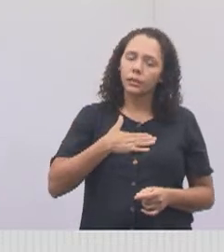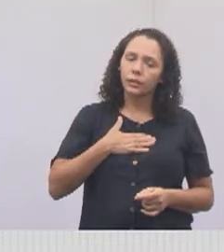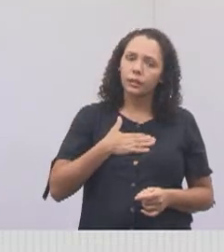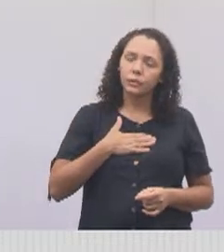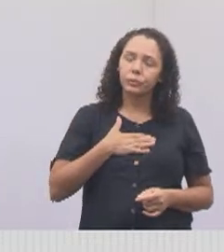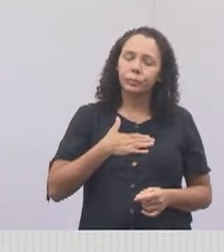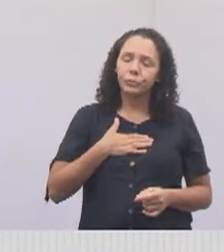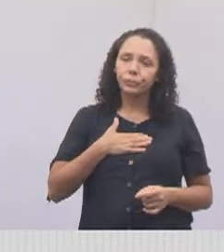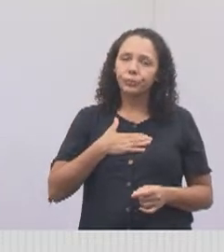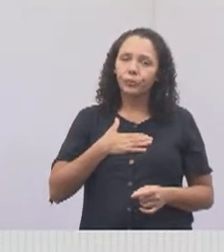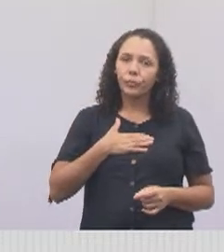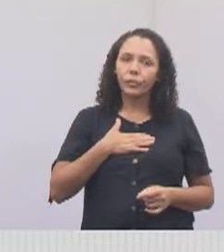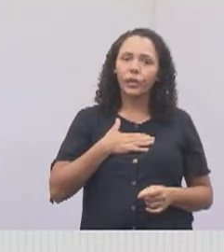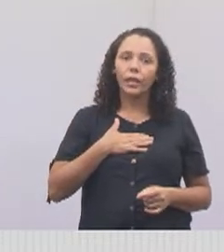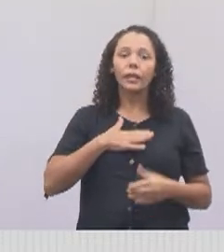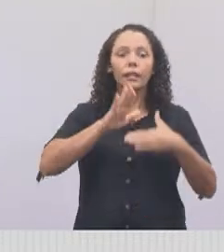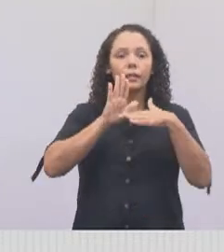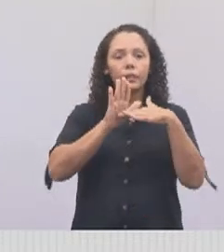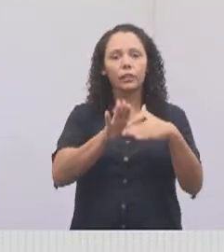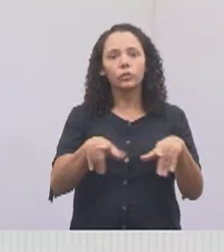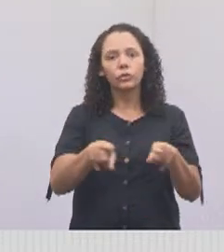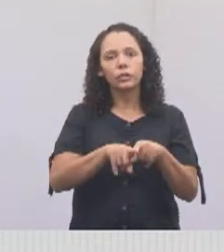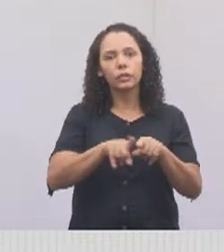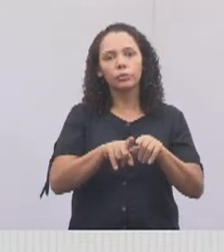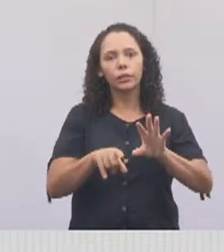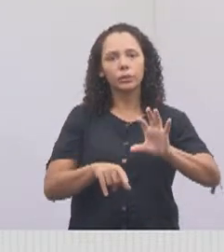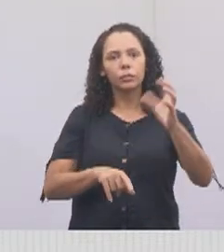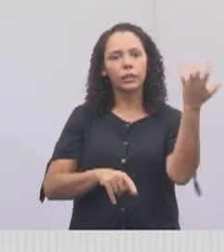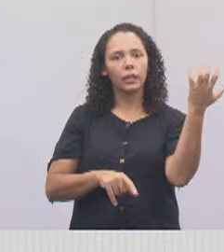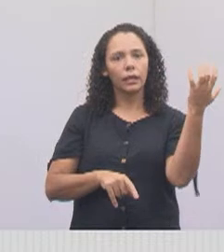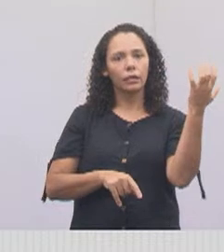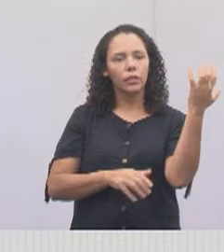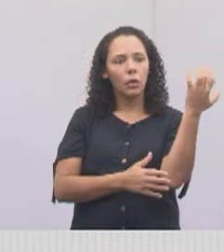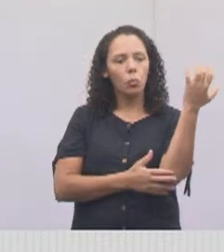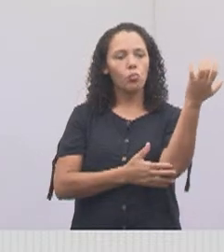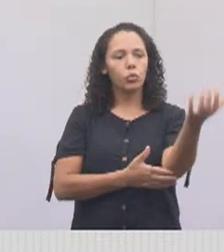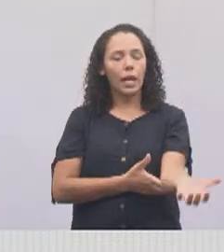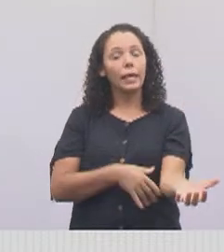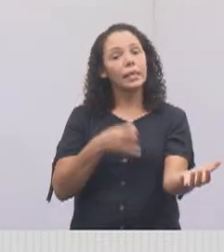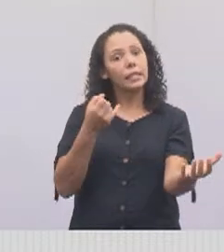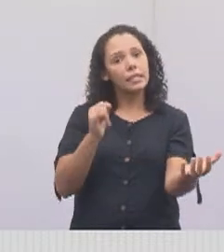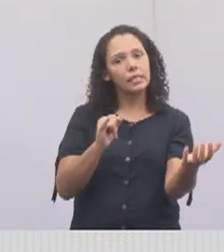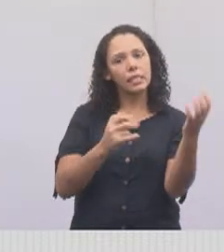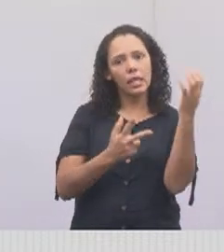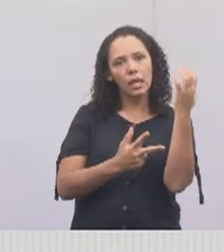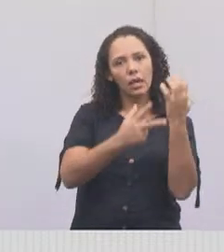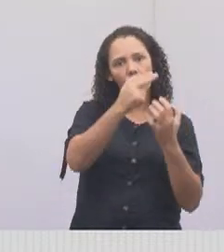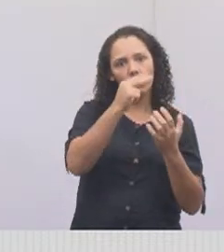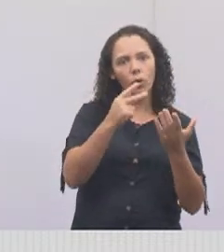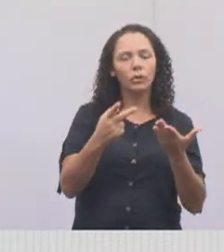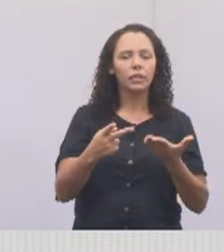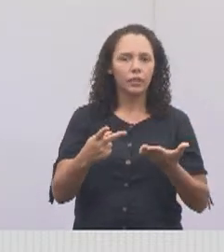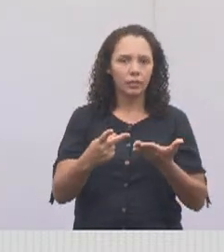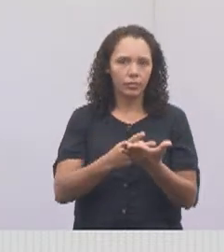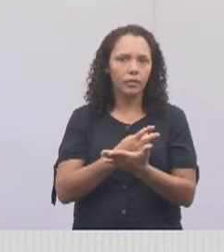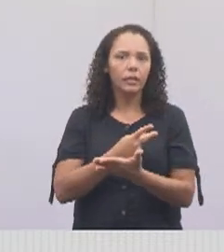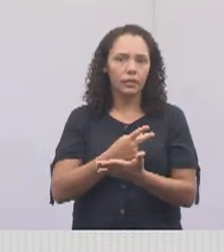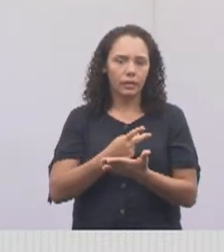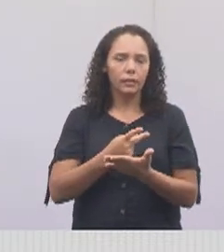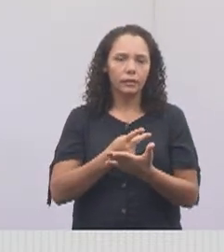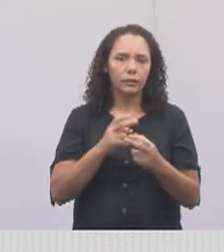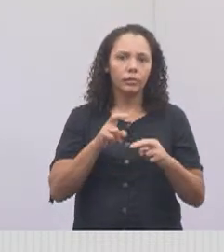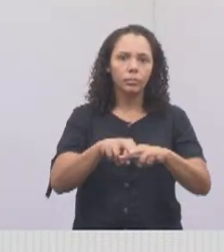colaborando para que essas aves sejam derrubadas pelo vento, que não estão fáceis agora. Então, tem que